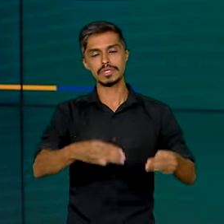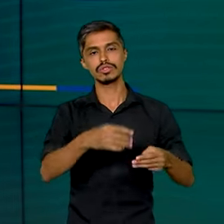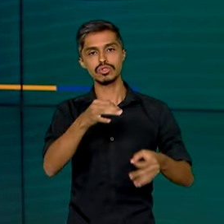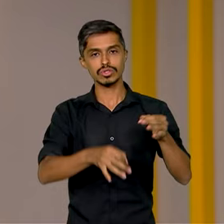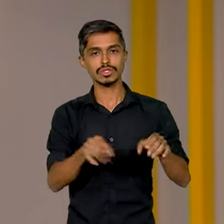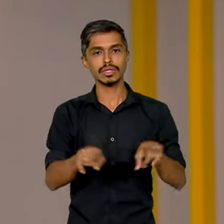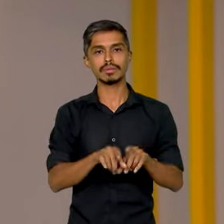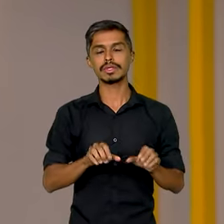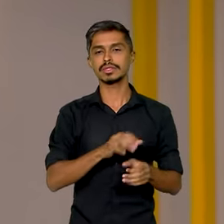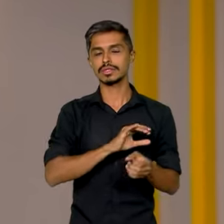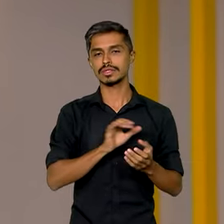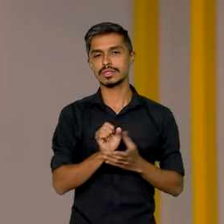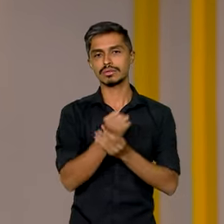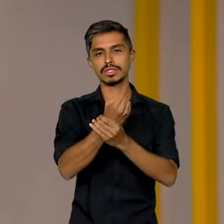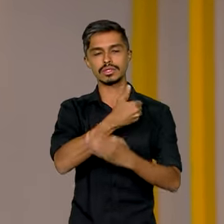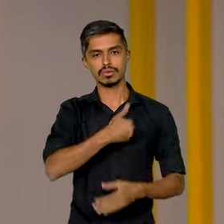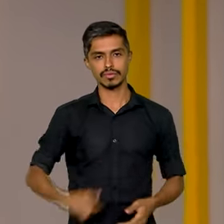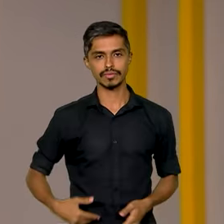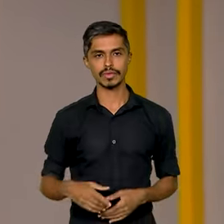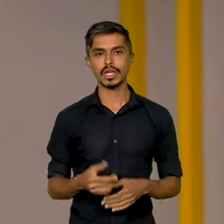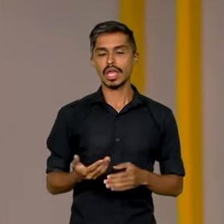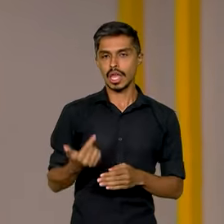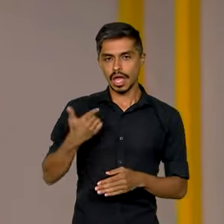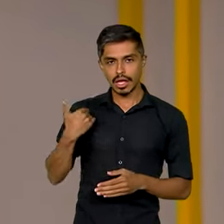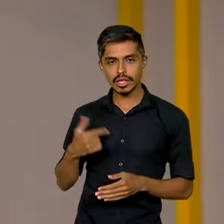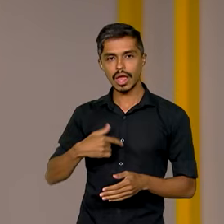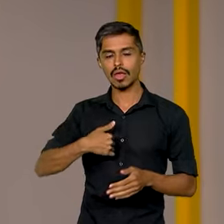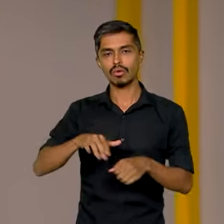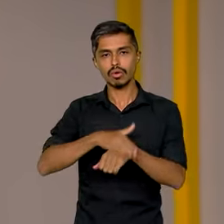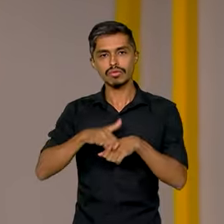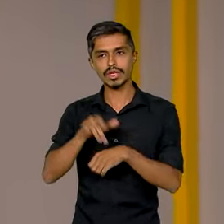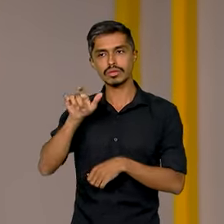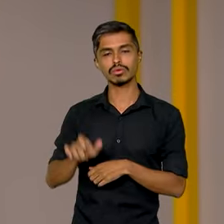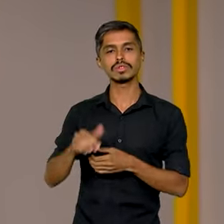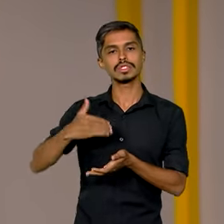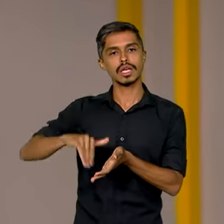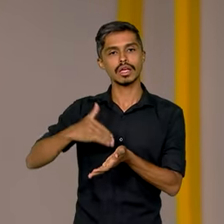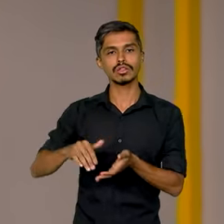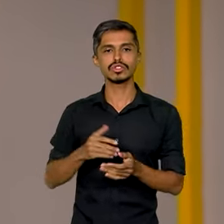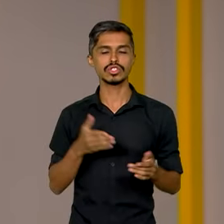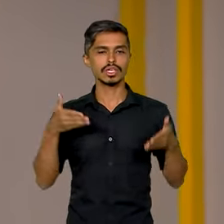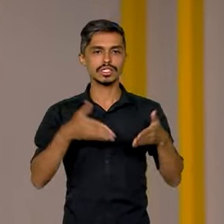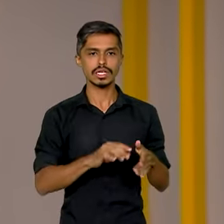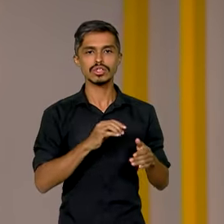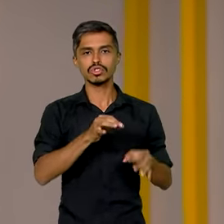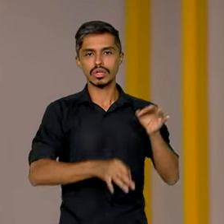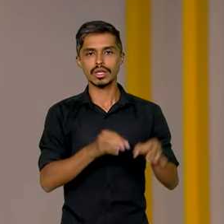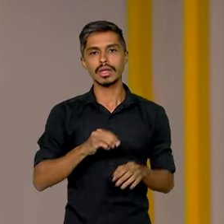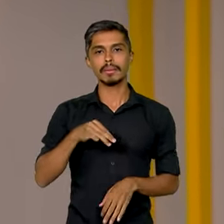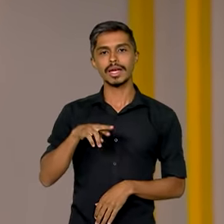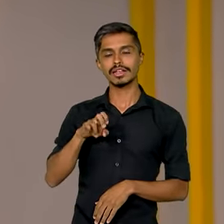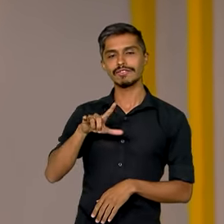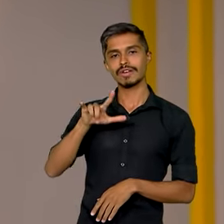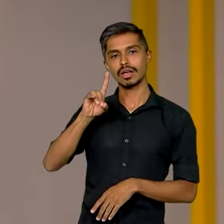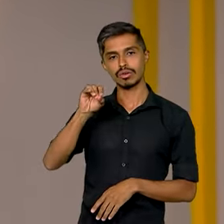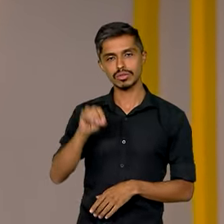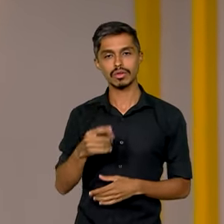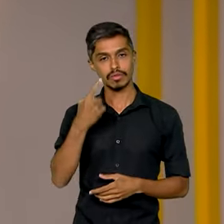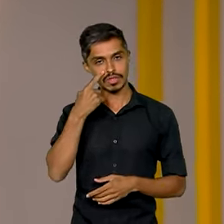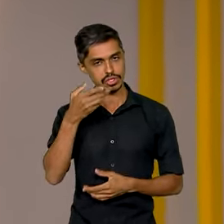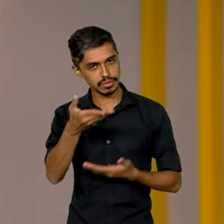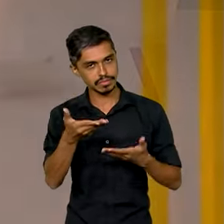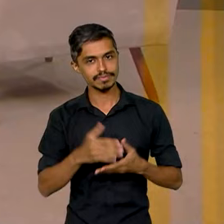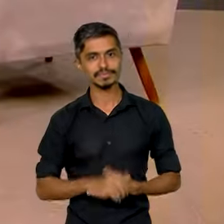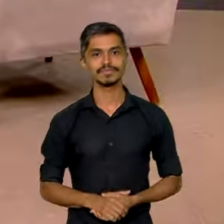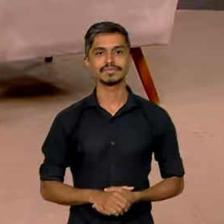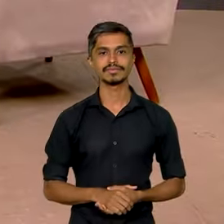Pública. Mais cedo, eu conversei aqui no estúdio com o secretário de Acesso à Justiça, Marivaldo Pereira. Veja como foi.